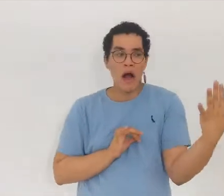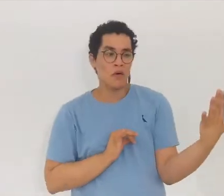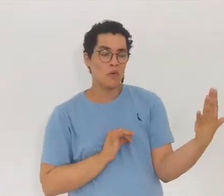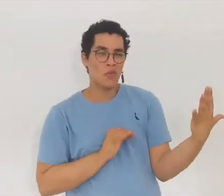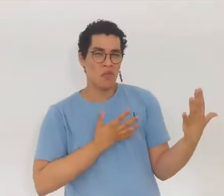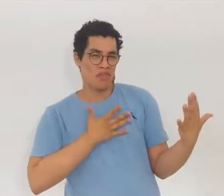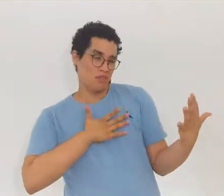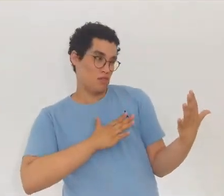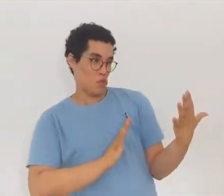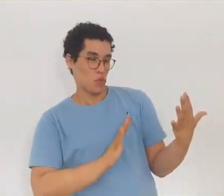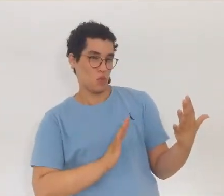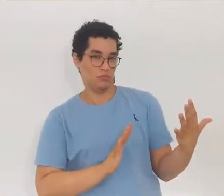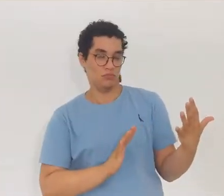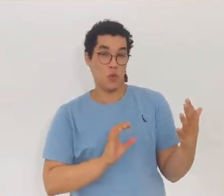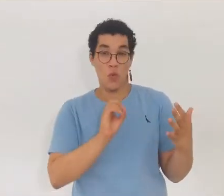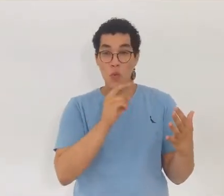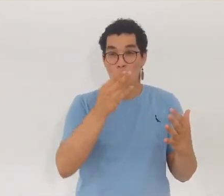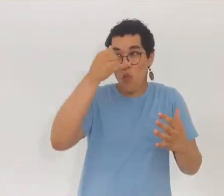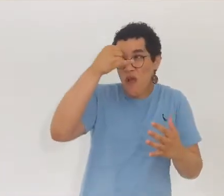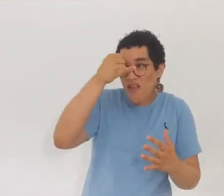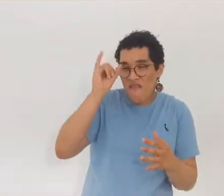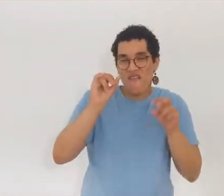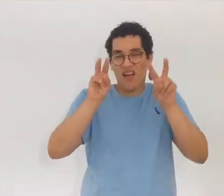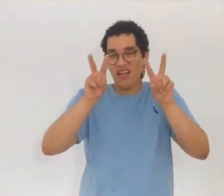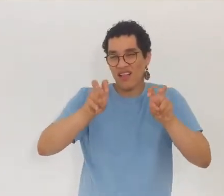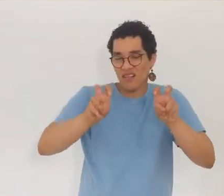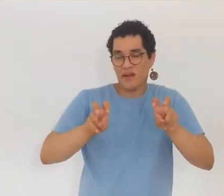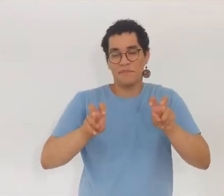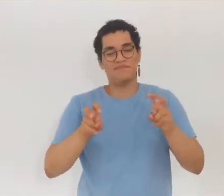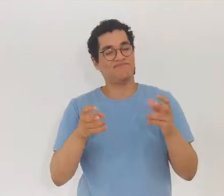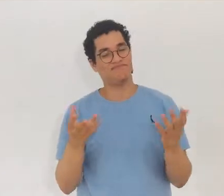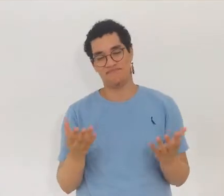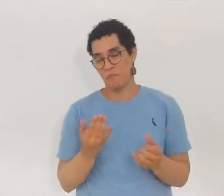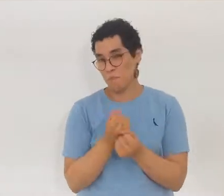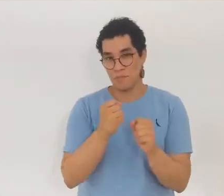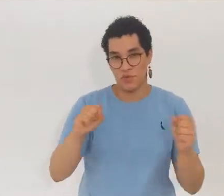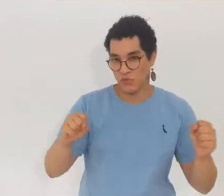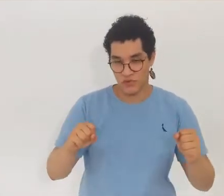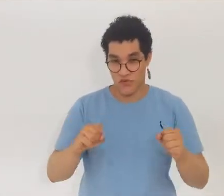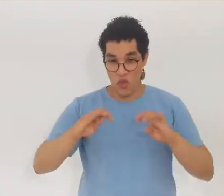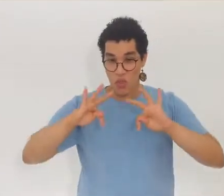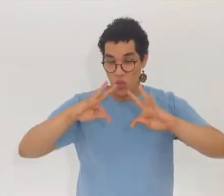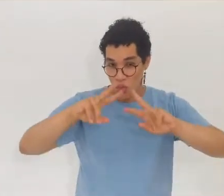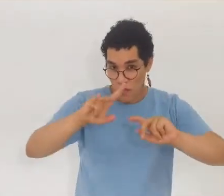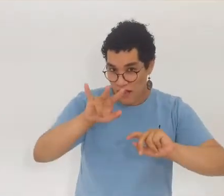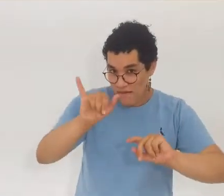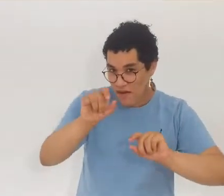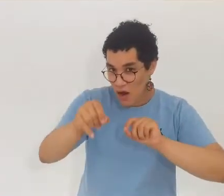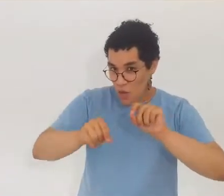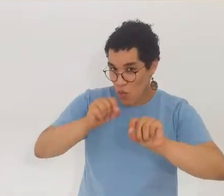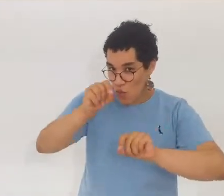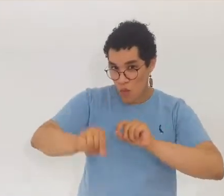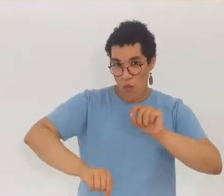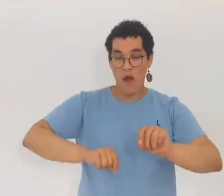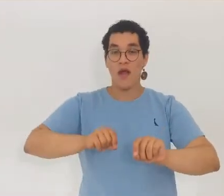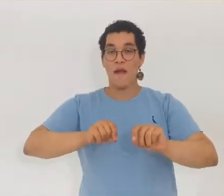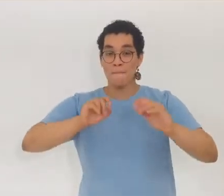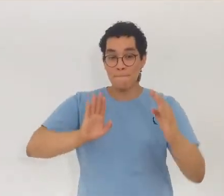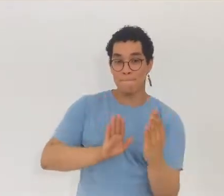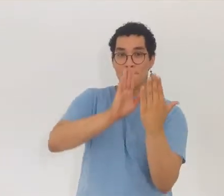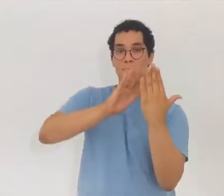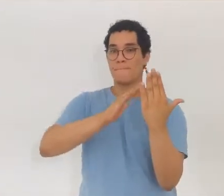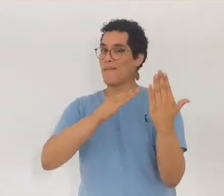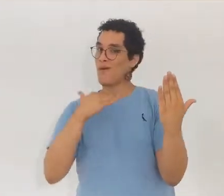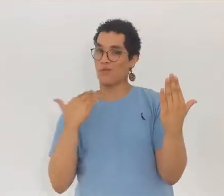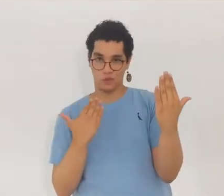medo, outros receios, outros evitem a temática, não tem como. Todos